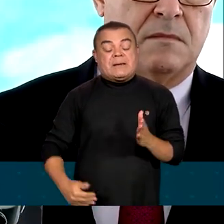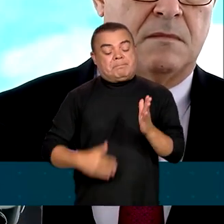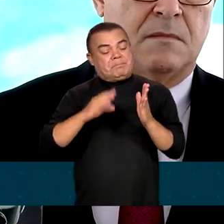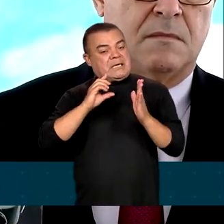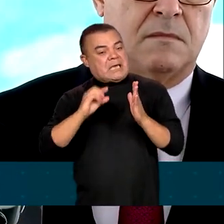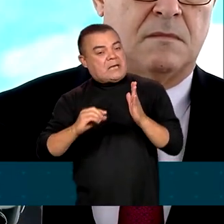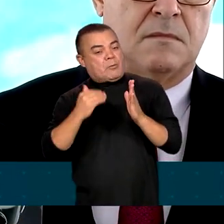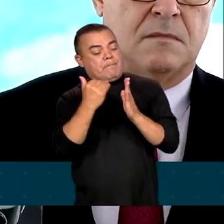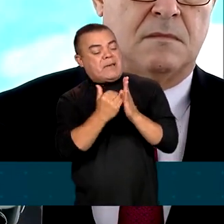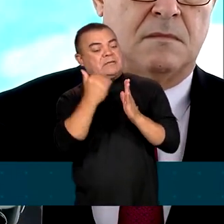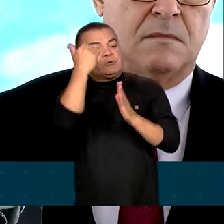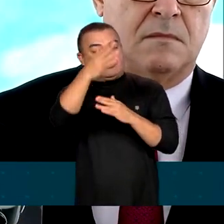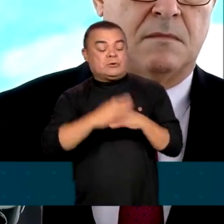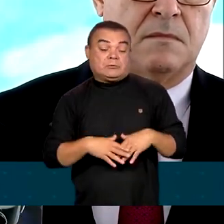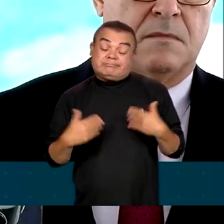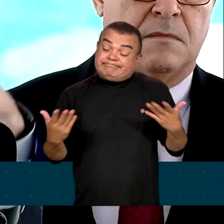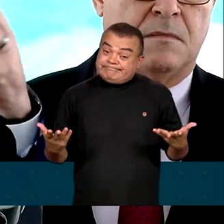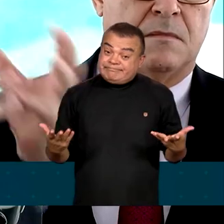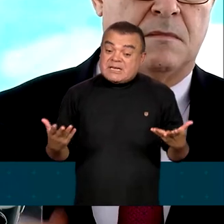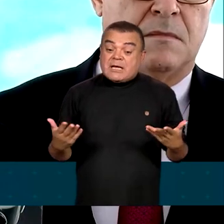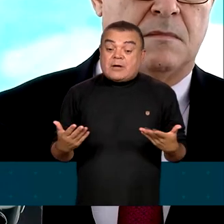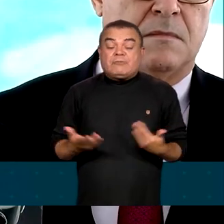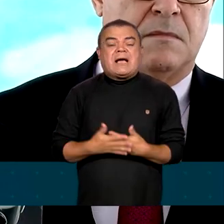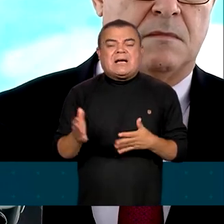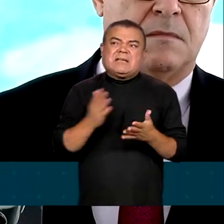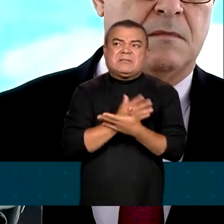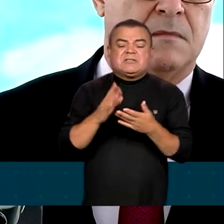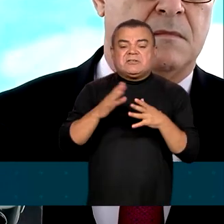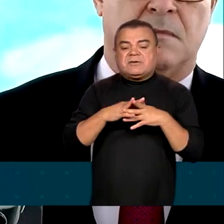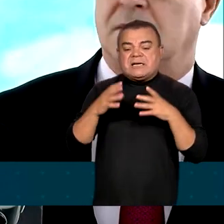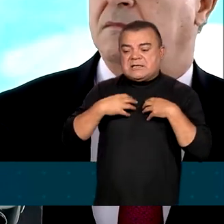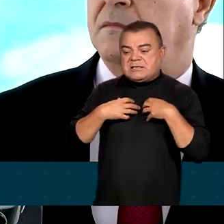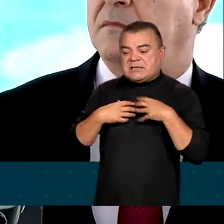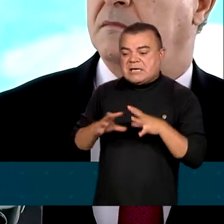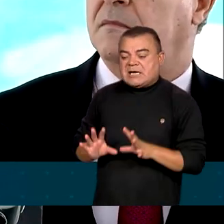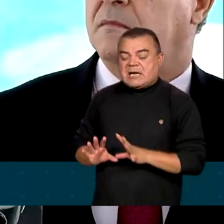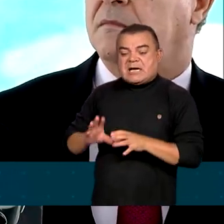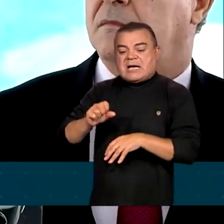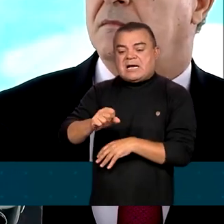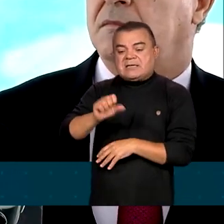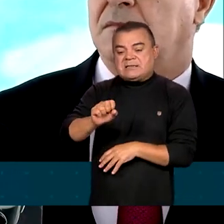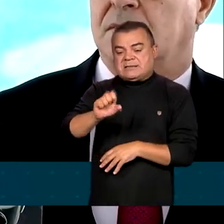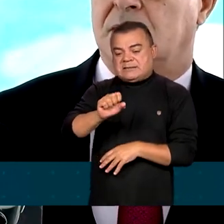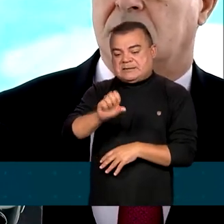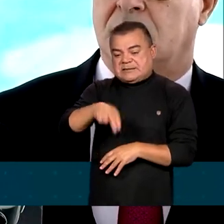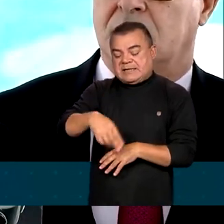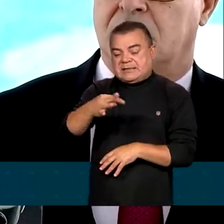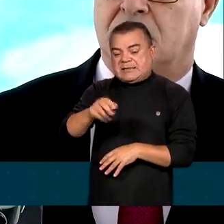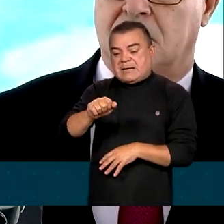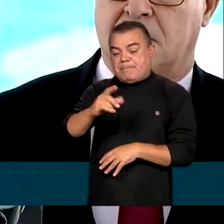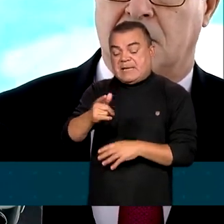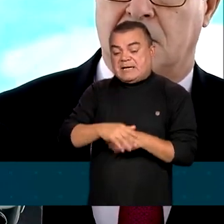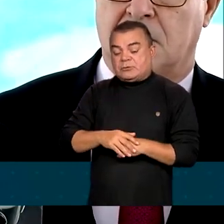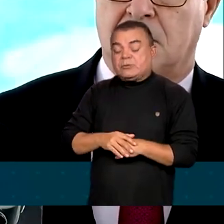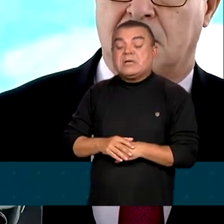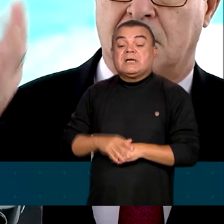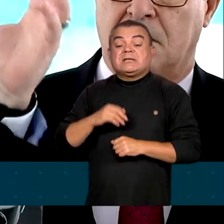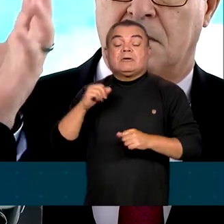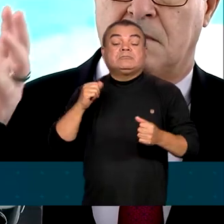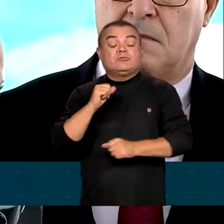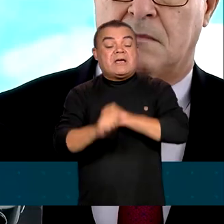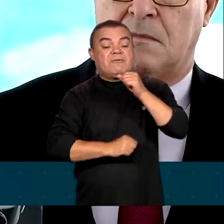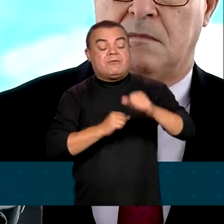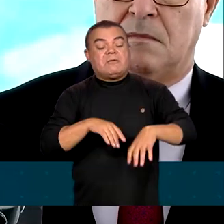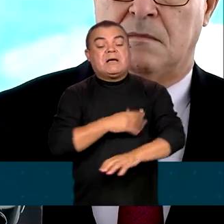presidente disse, a gente fala muito em assentamento, em assentados, em reforma agrária, e fala no